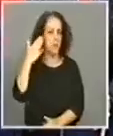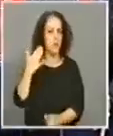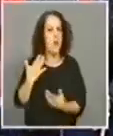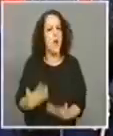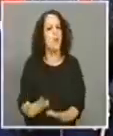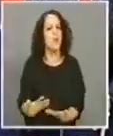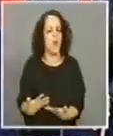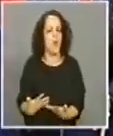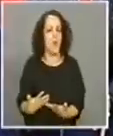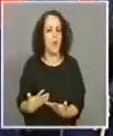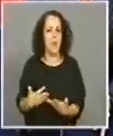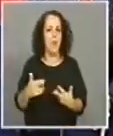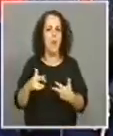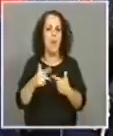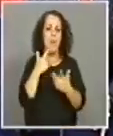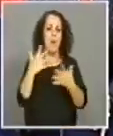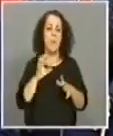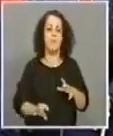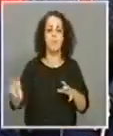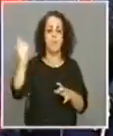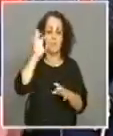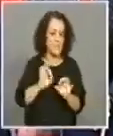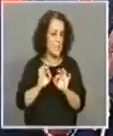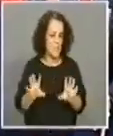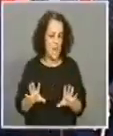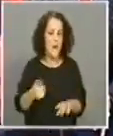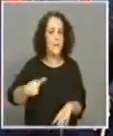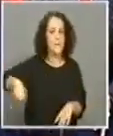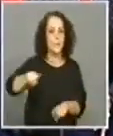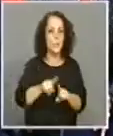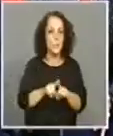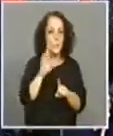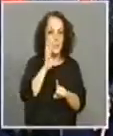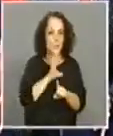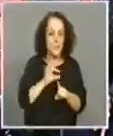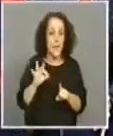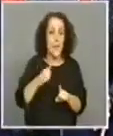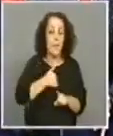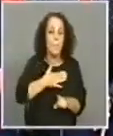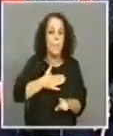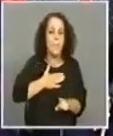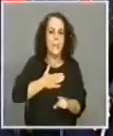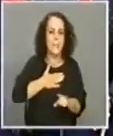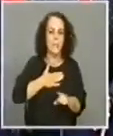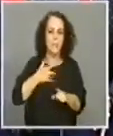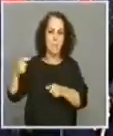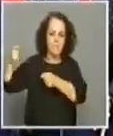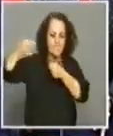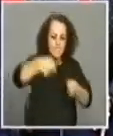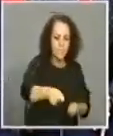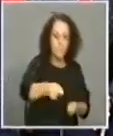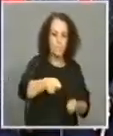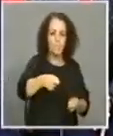a grande parte dos municípios é ter essa capacidade de trazer empresas, de trazer investimentos para o território